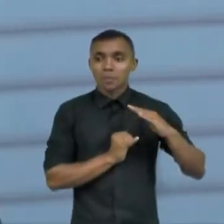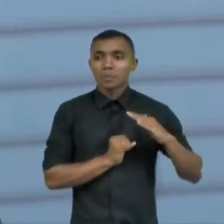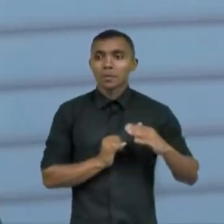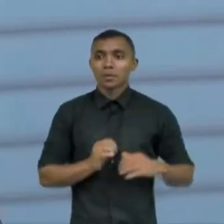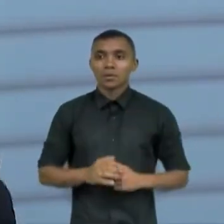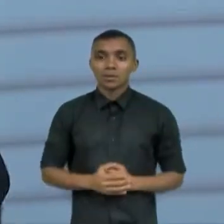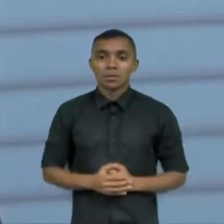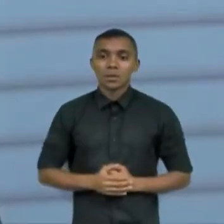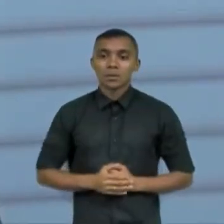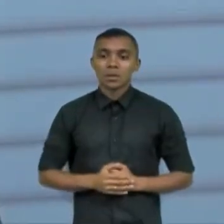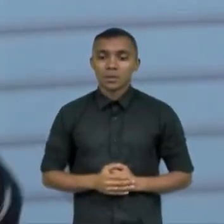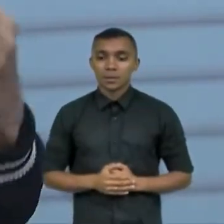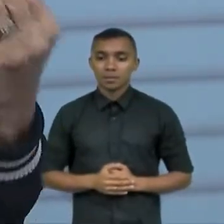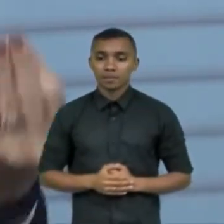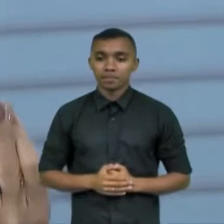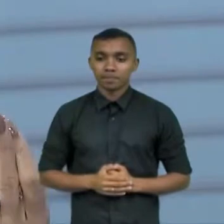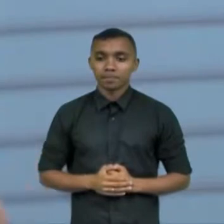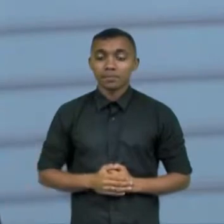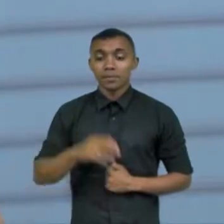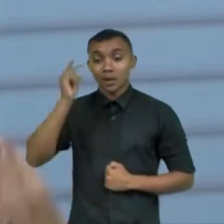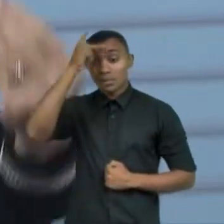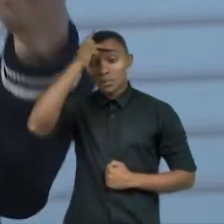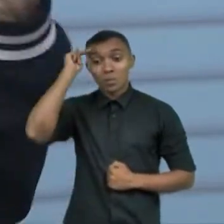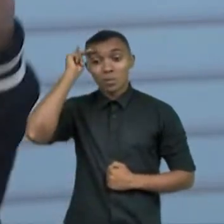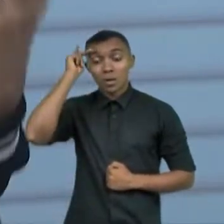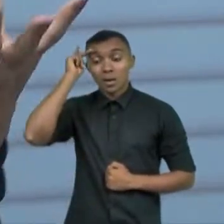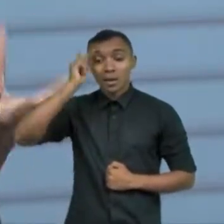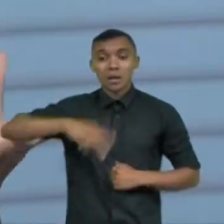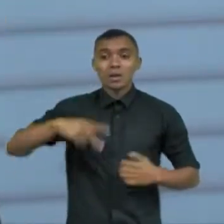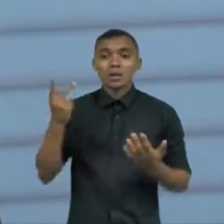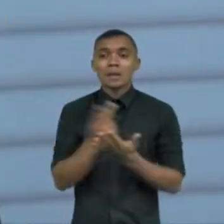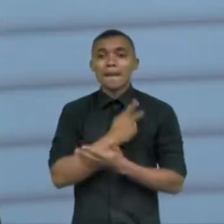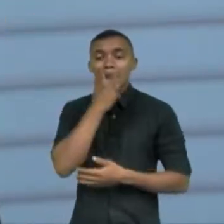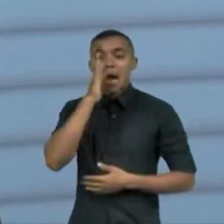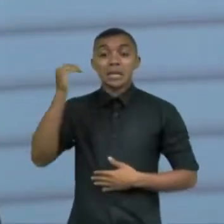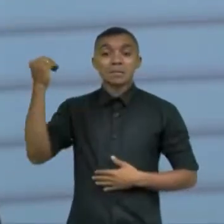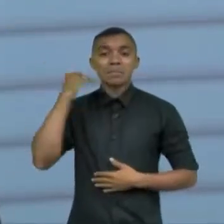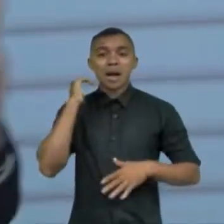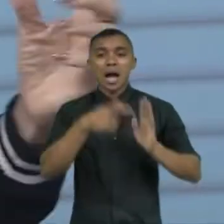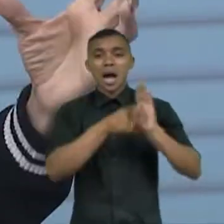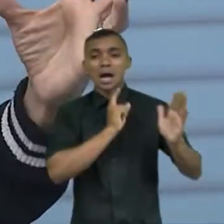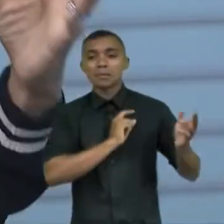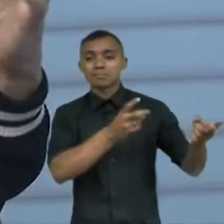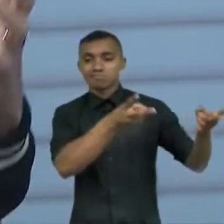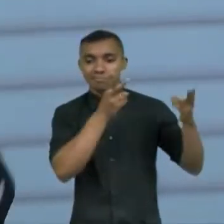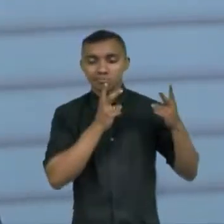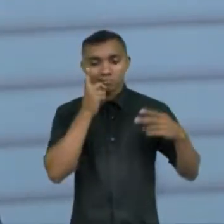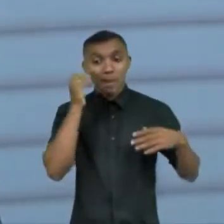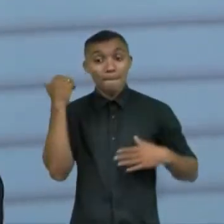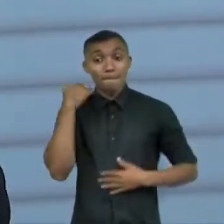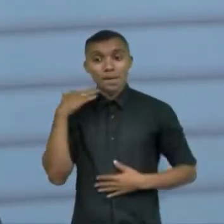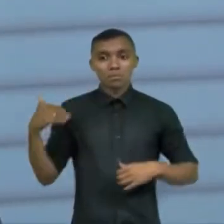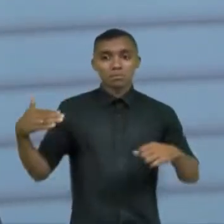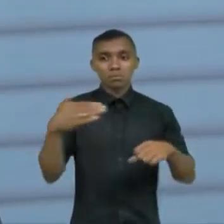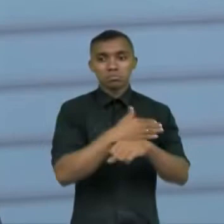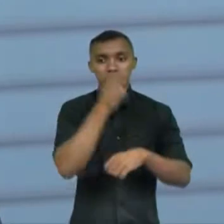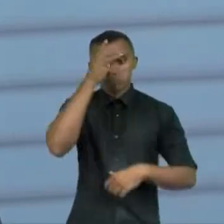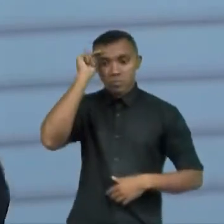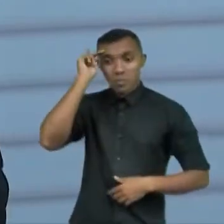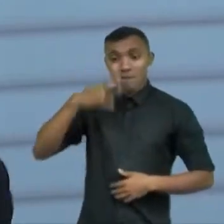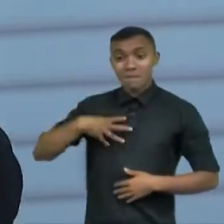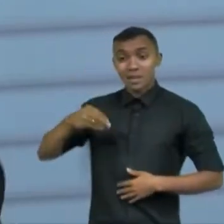órgão público não tem uma pessoa entra em crise como num banco como eu presenciei uma vez que o filho já